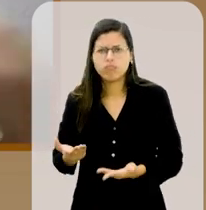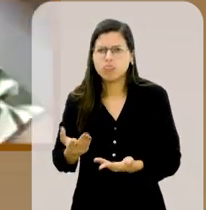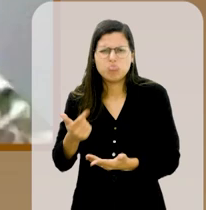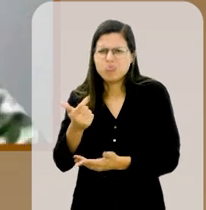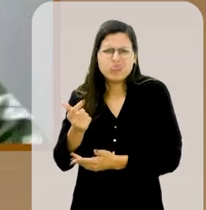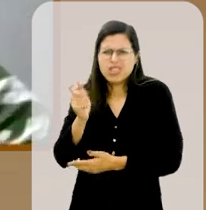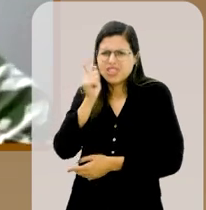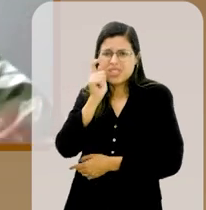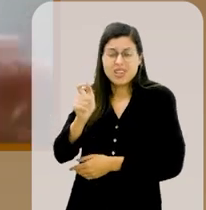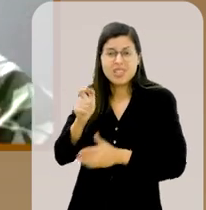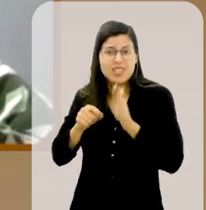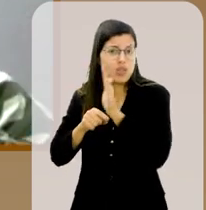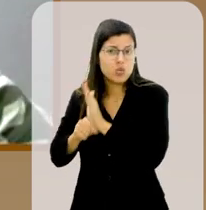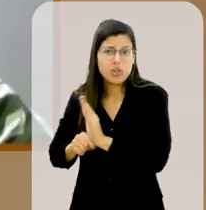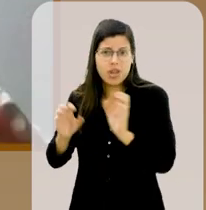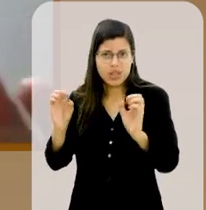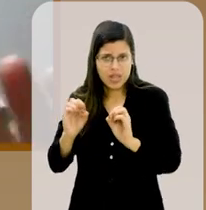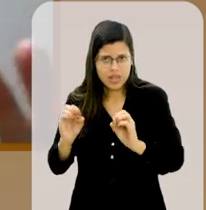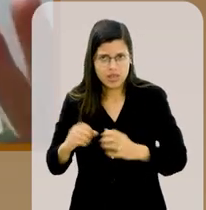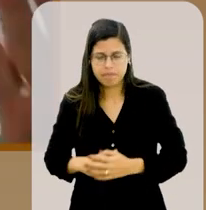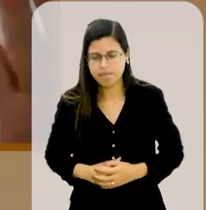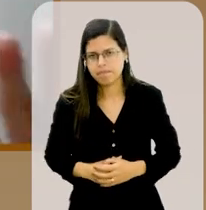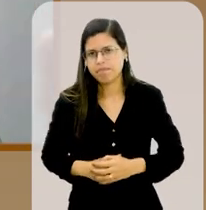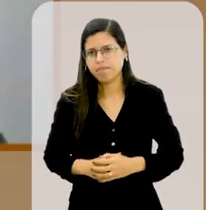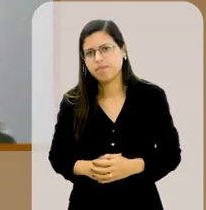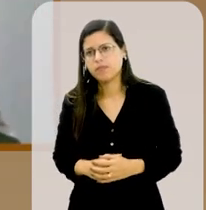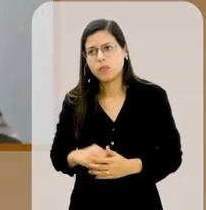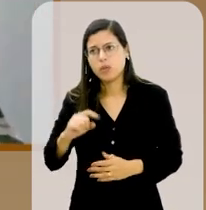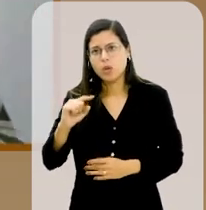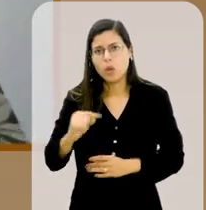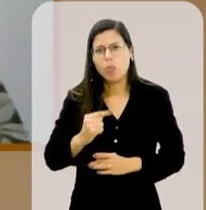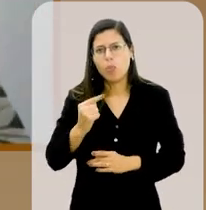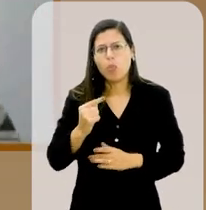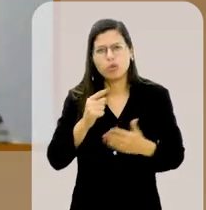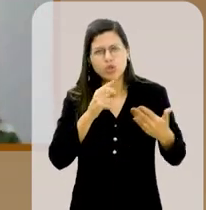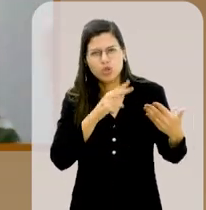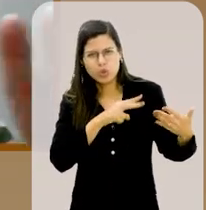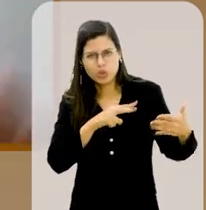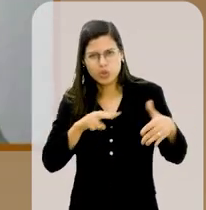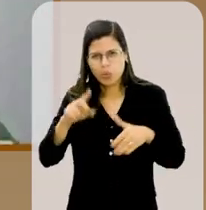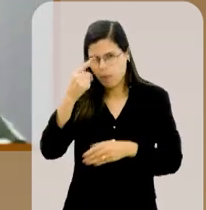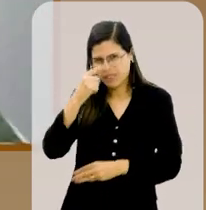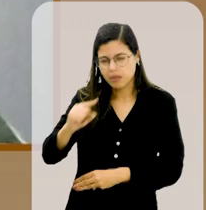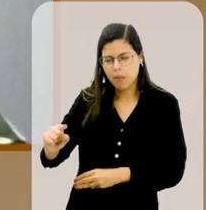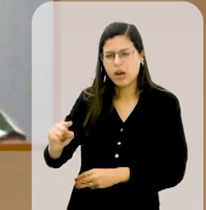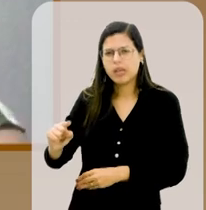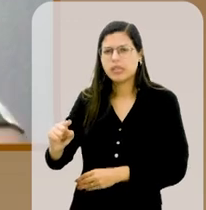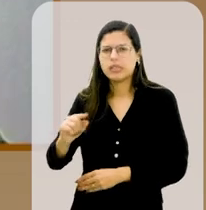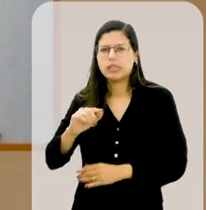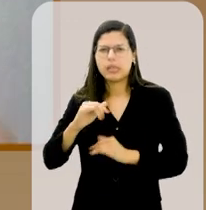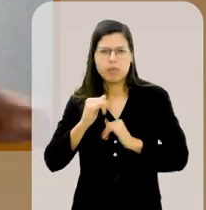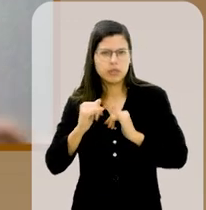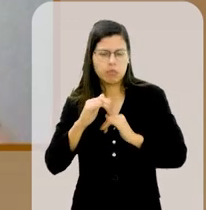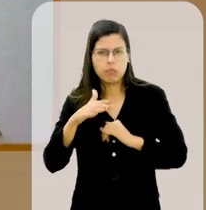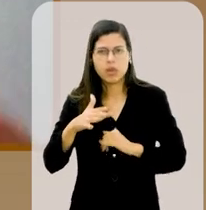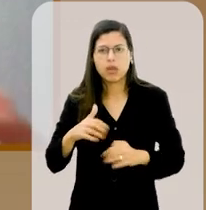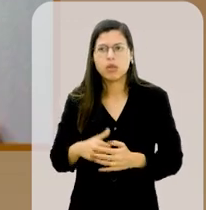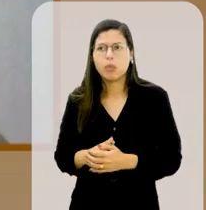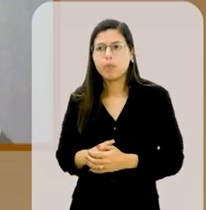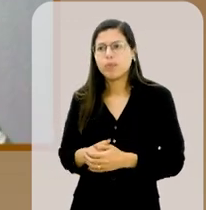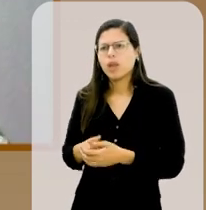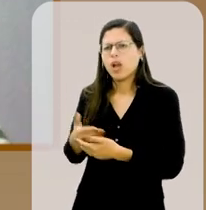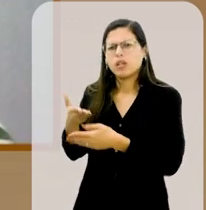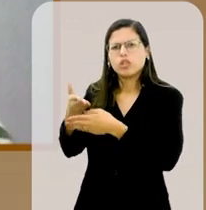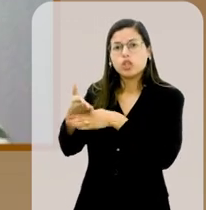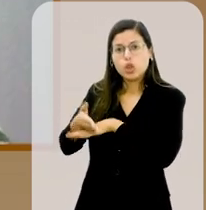nem teve nenhum interesse de me ajudar em alguma coisa. Depois, mais ou menos de uma semana, aí ele, uma das vezes,